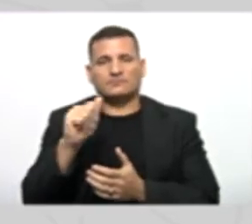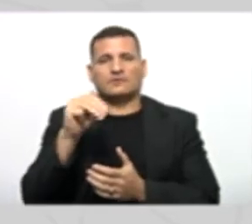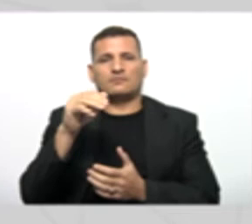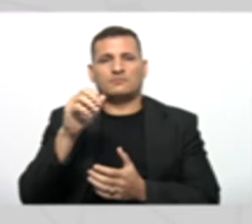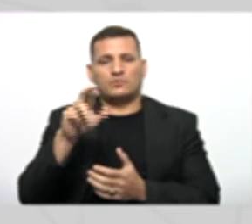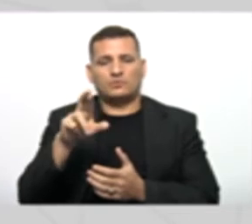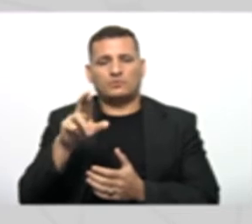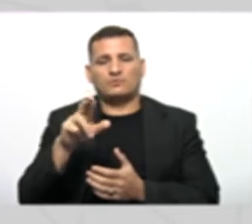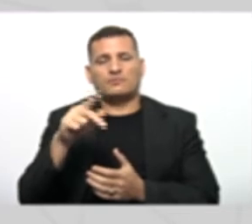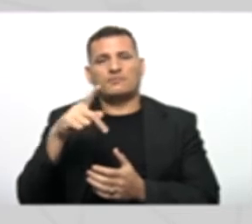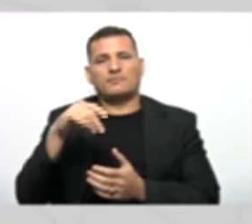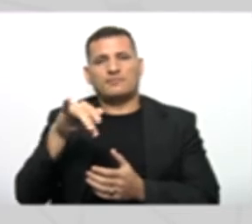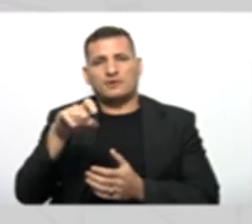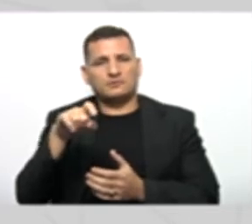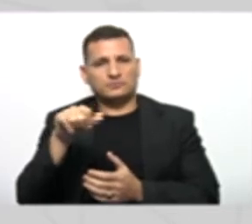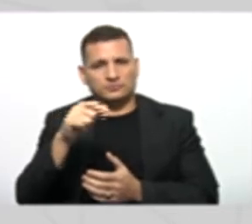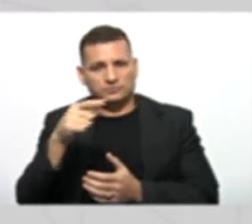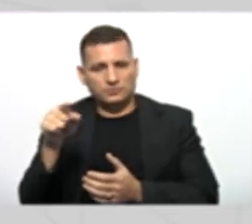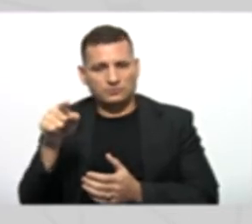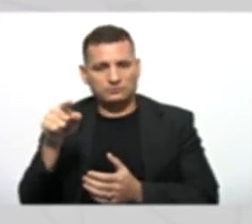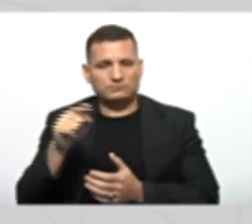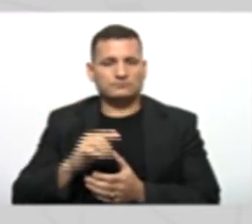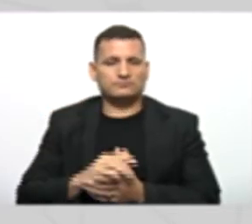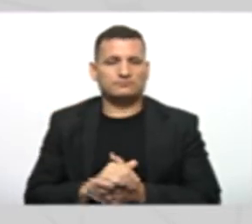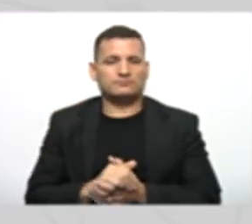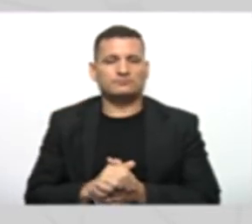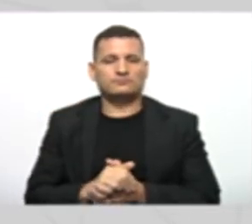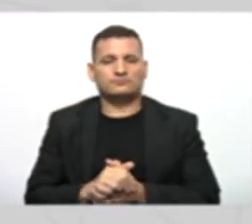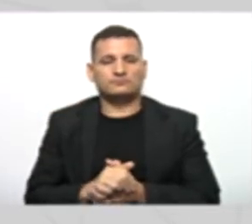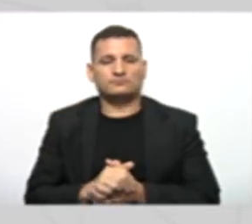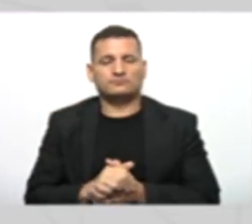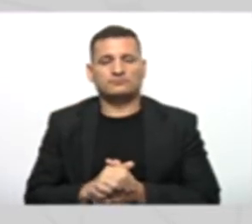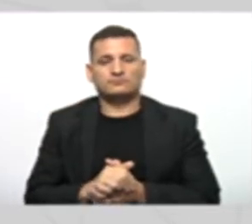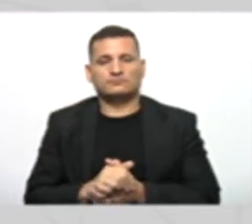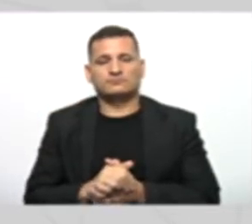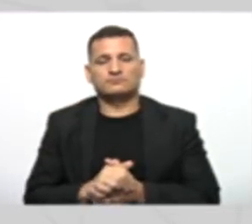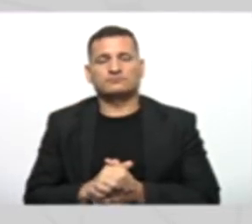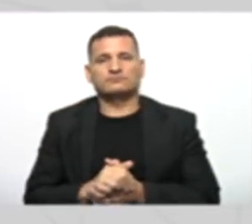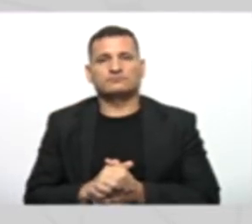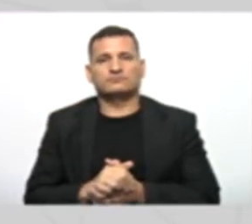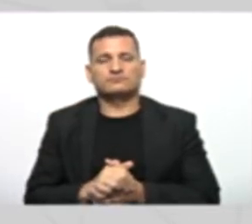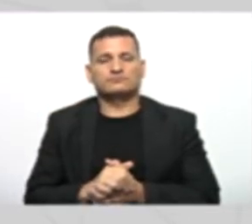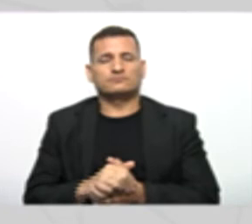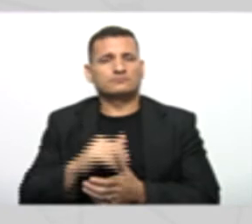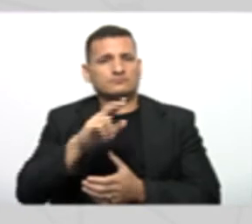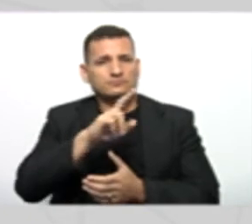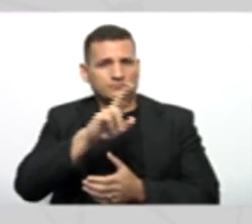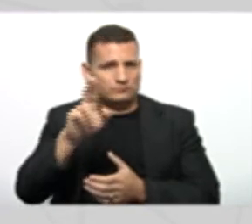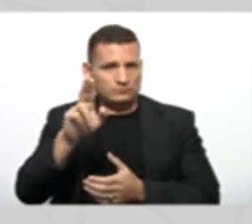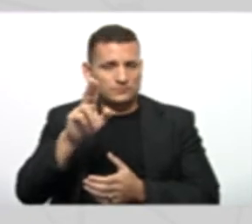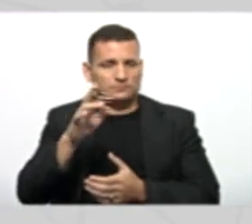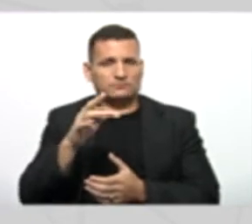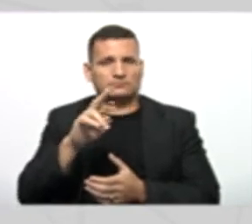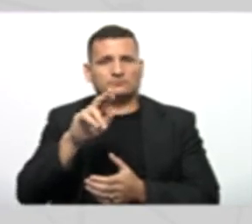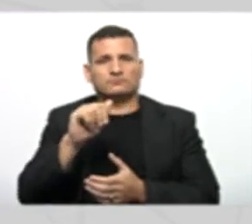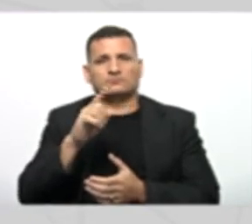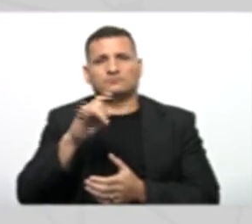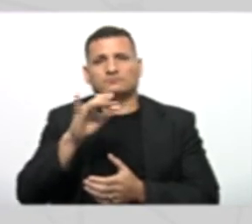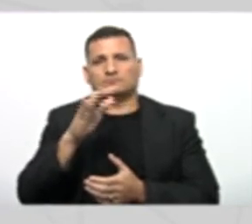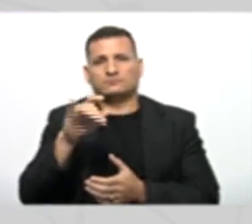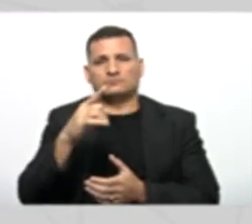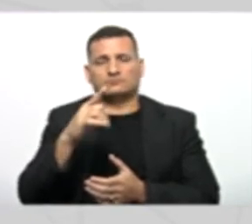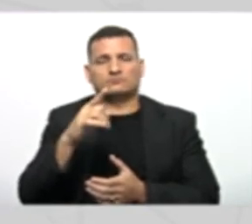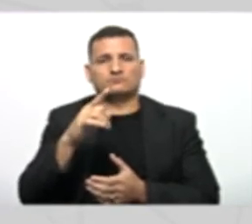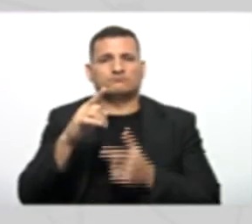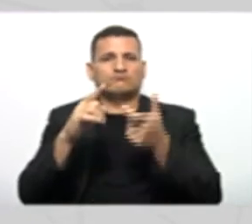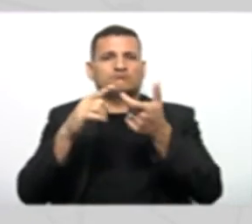modificações Nos atributos Nome E tradição Que foram Herdados Da classe Pai Viram como é fácil?